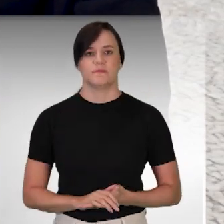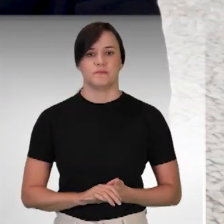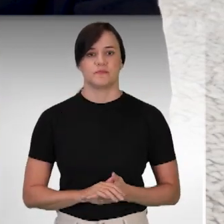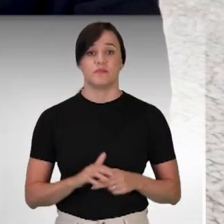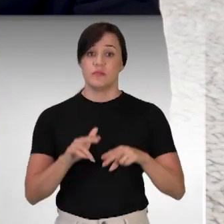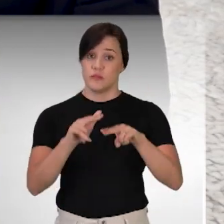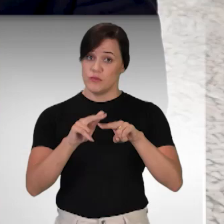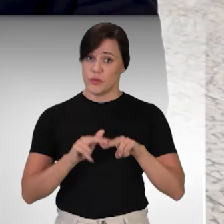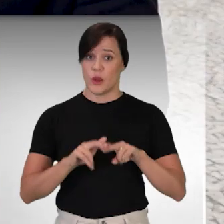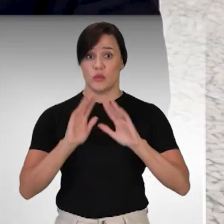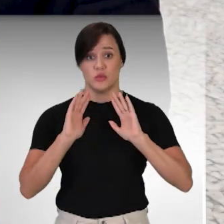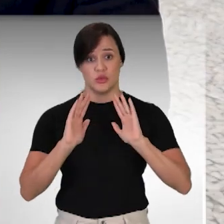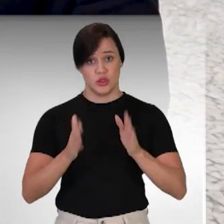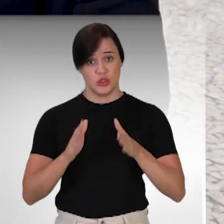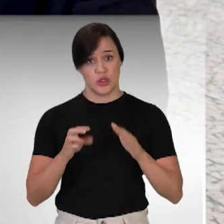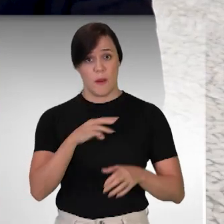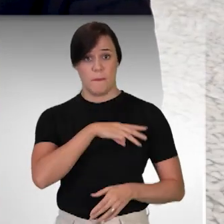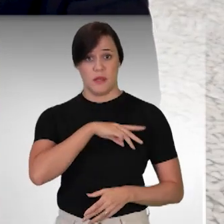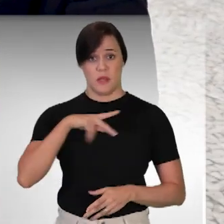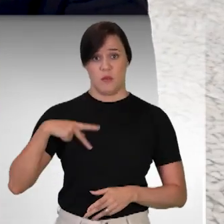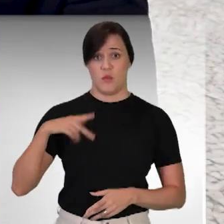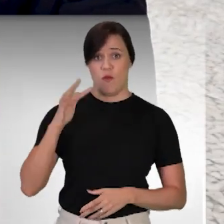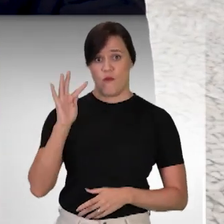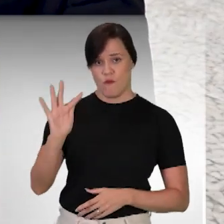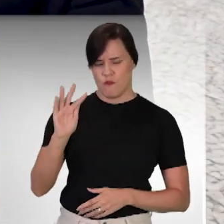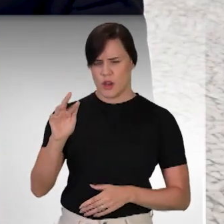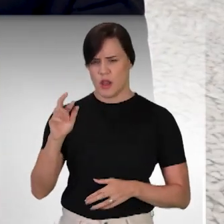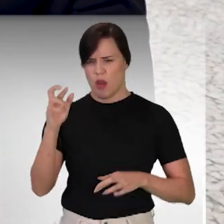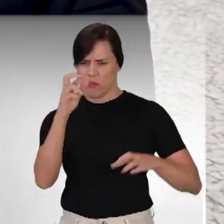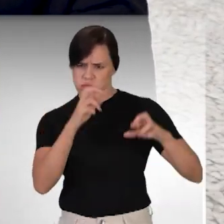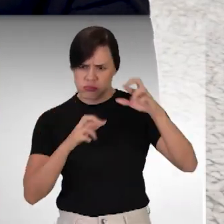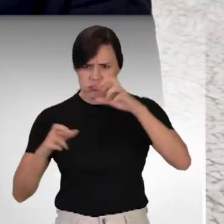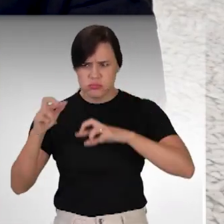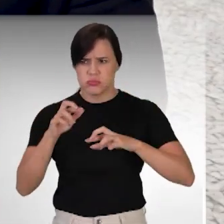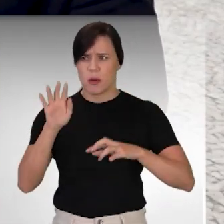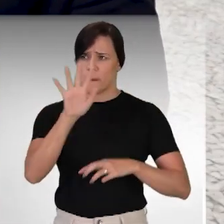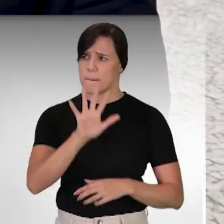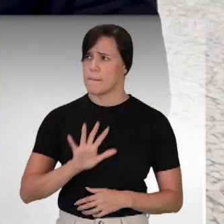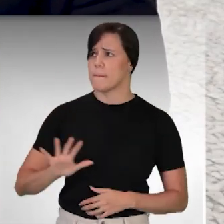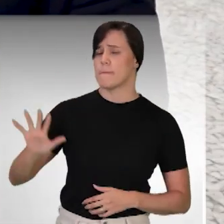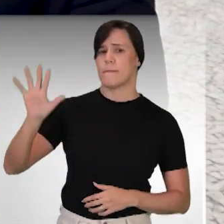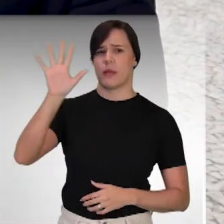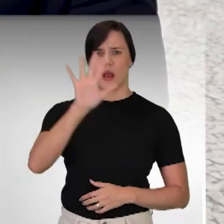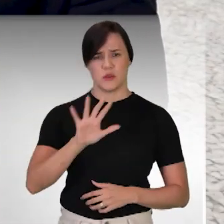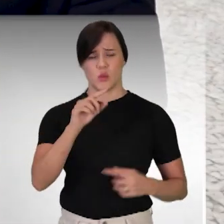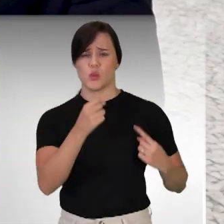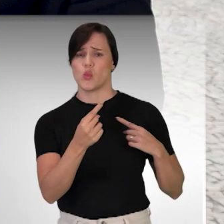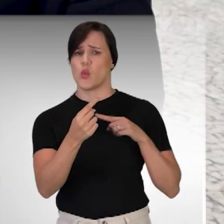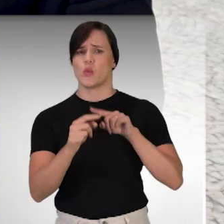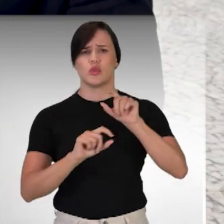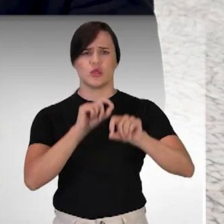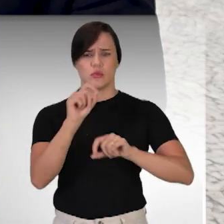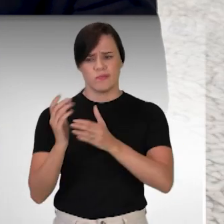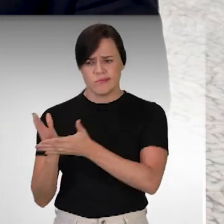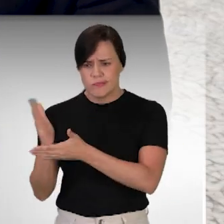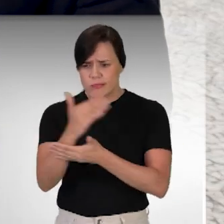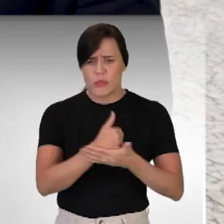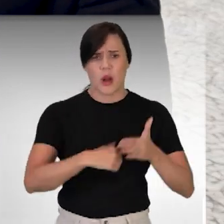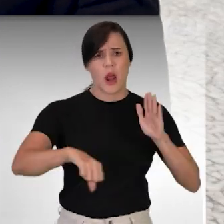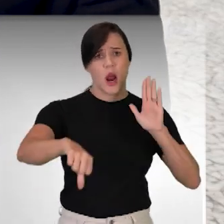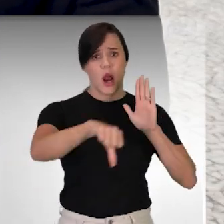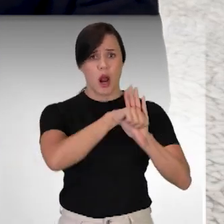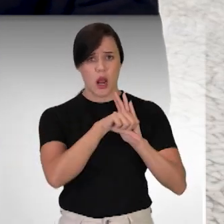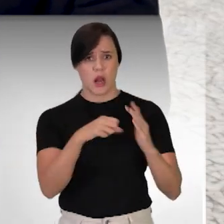Desde que a norma entrou em vigor, o Ministério Público Federal tem monitorado casos em todo o país. O objetivo é apurar crimes de